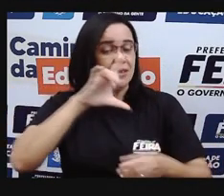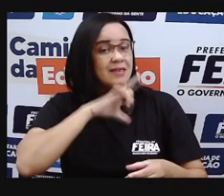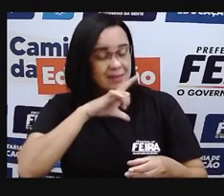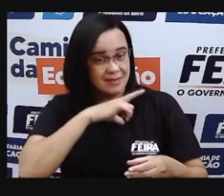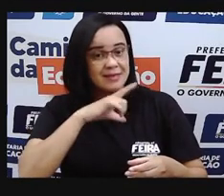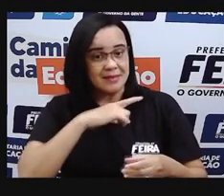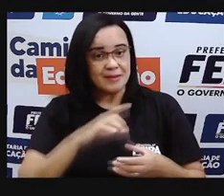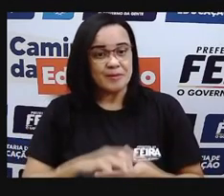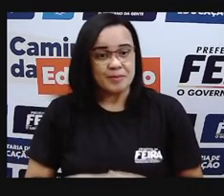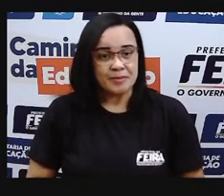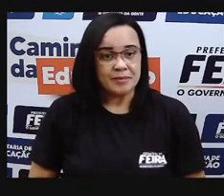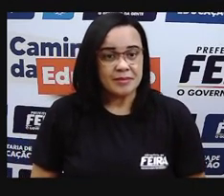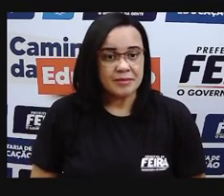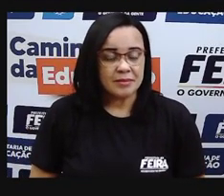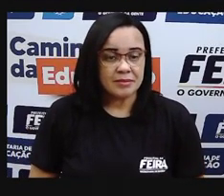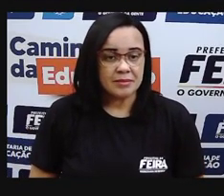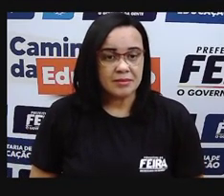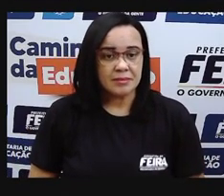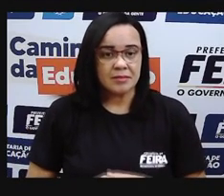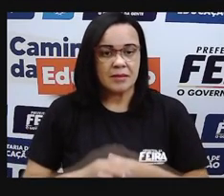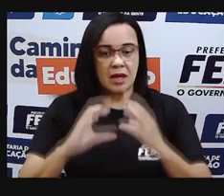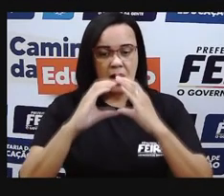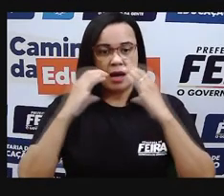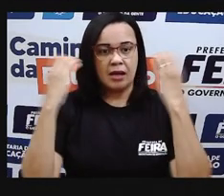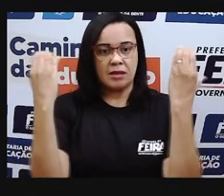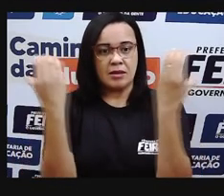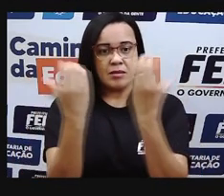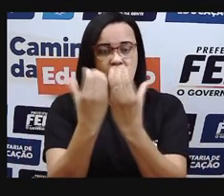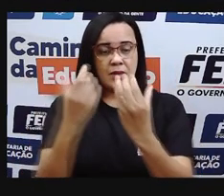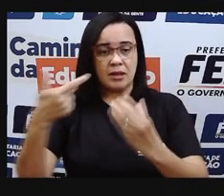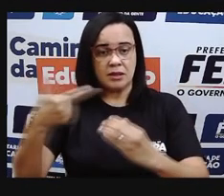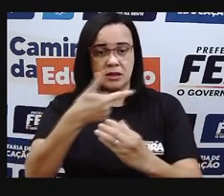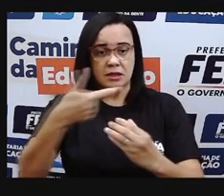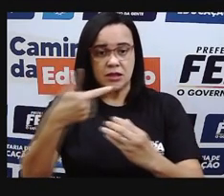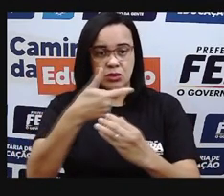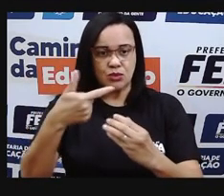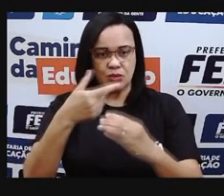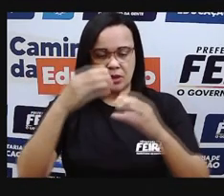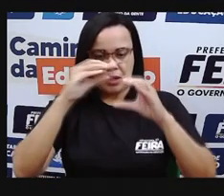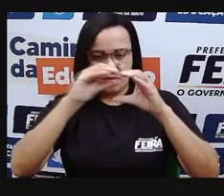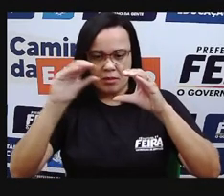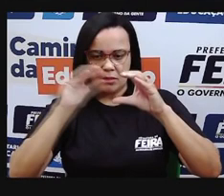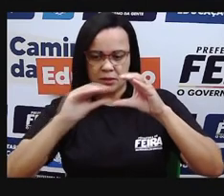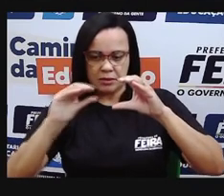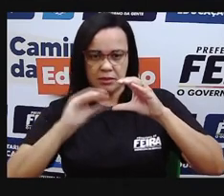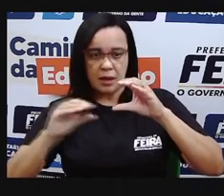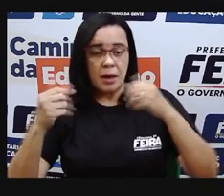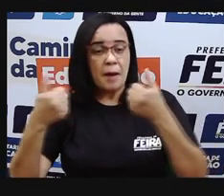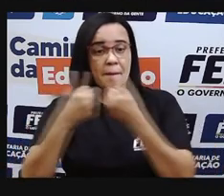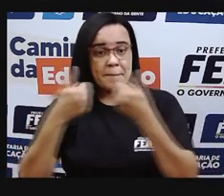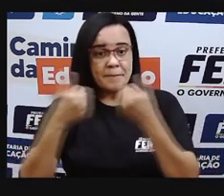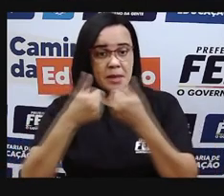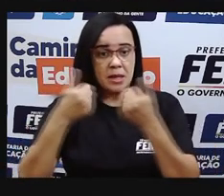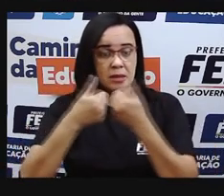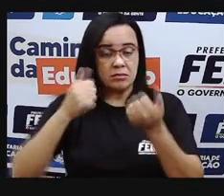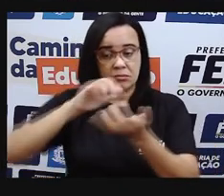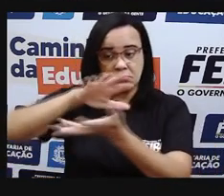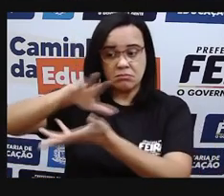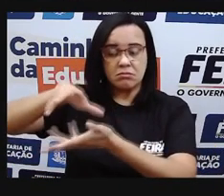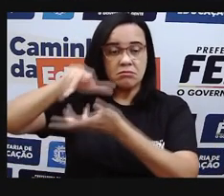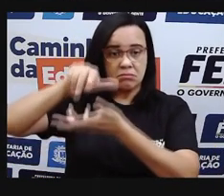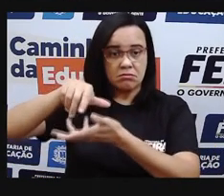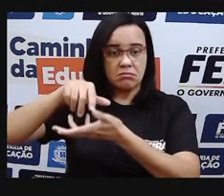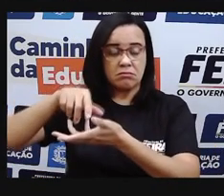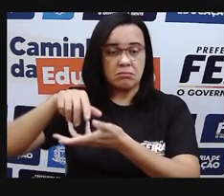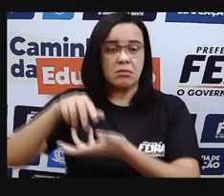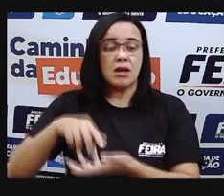camada, a segunda camada mais próxima da superfície da Terra, né? É a estratosfera.